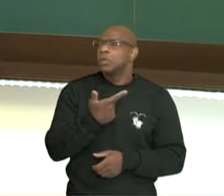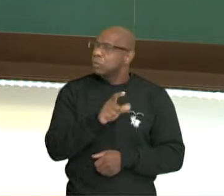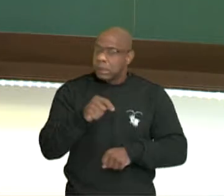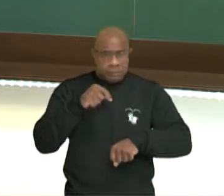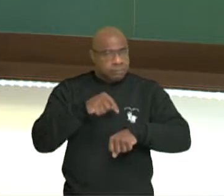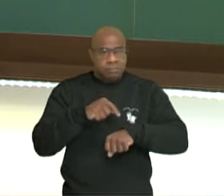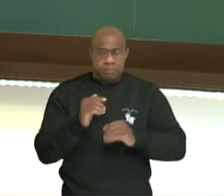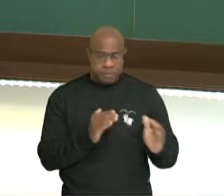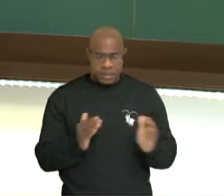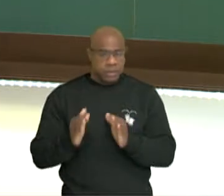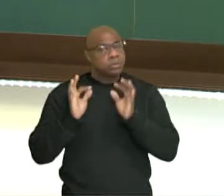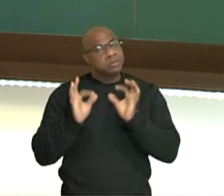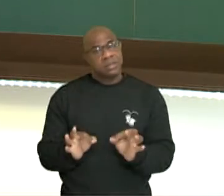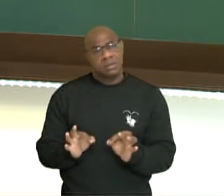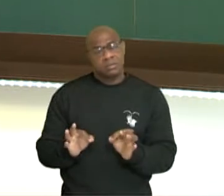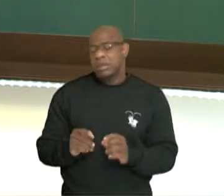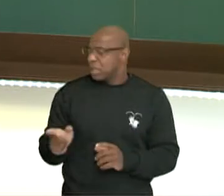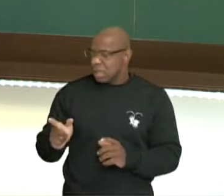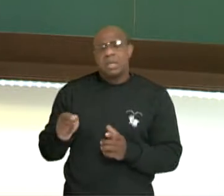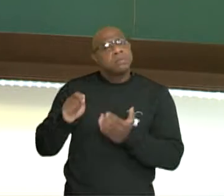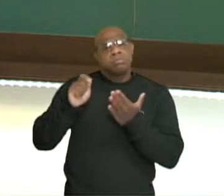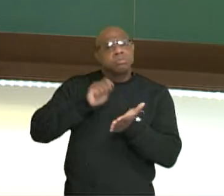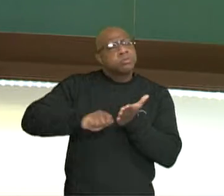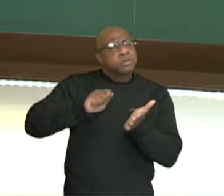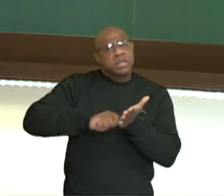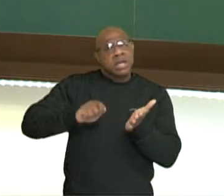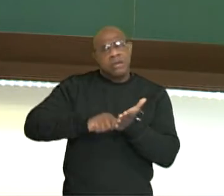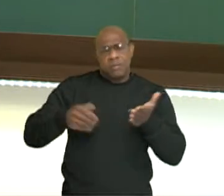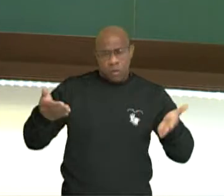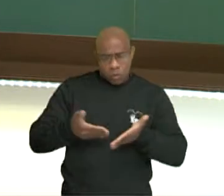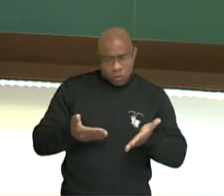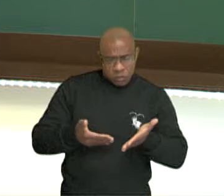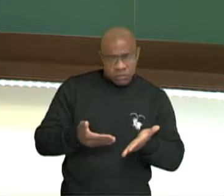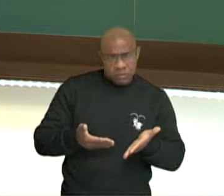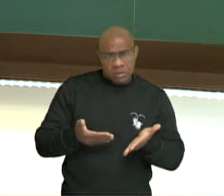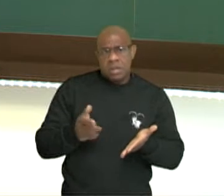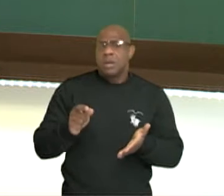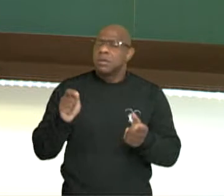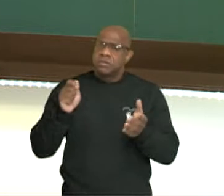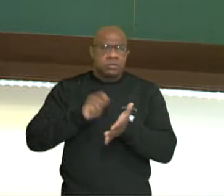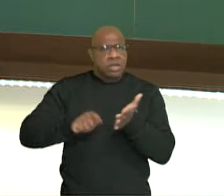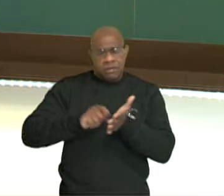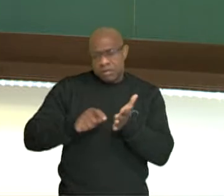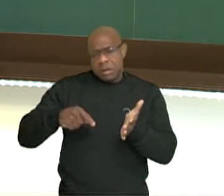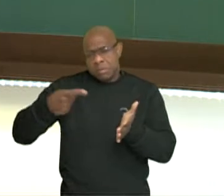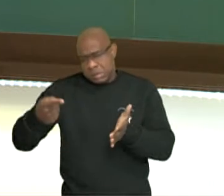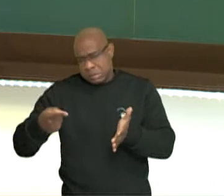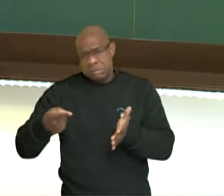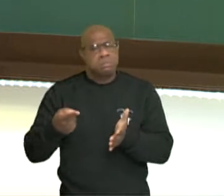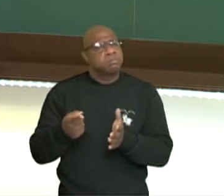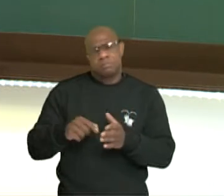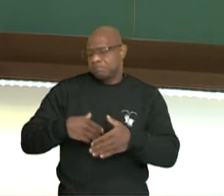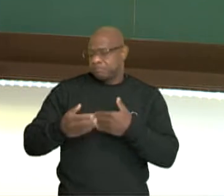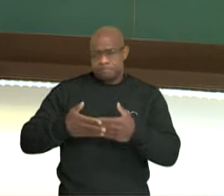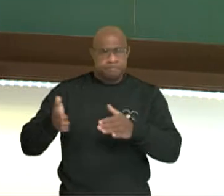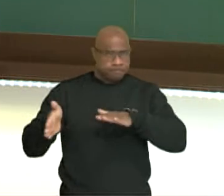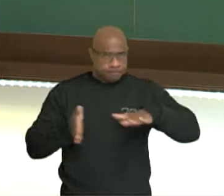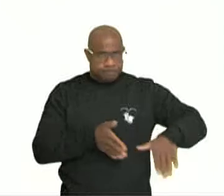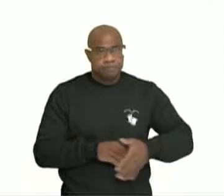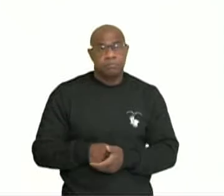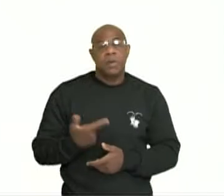tradução de qualquer tempo. Hoje, você lê uma obra dele atualíssima. Outra notícia.